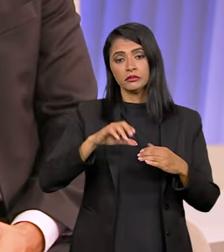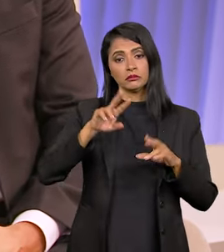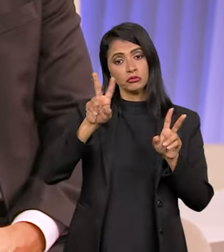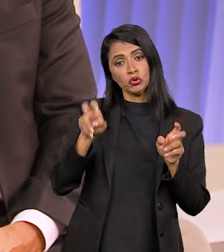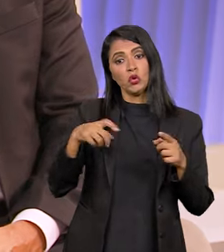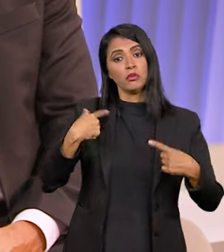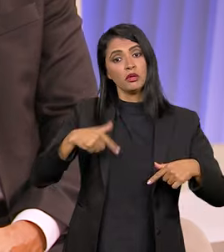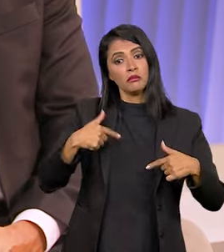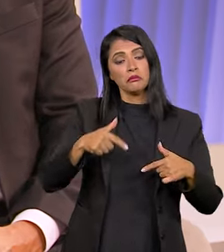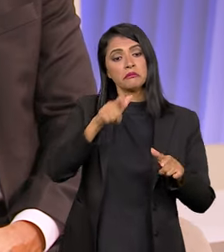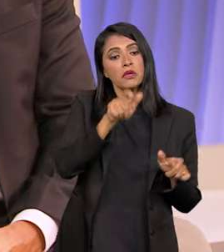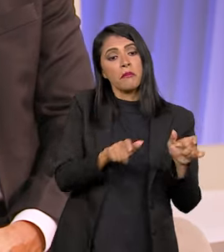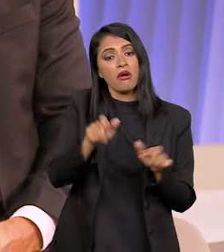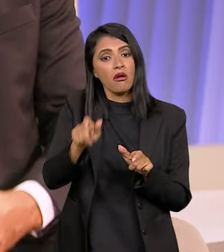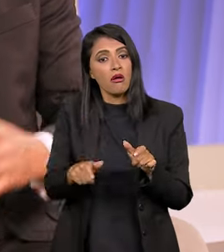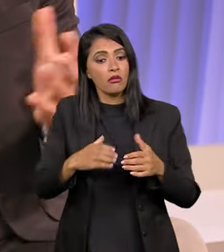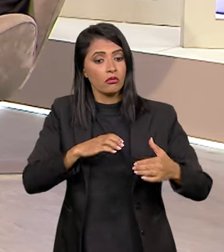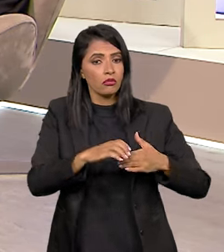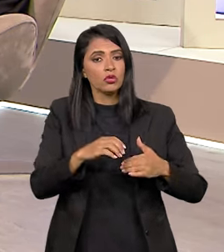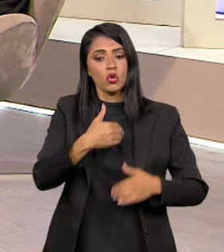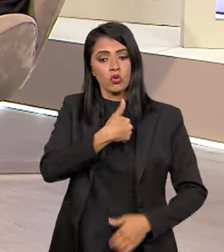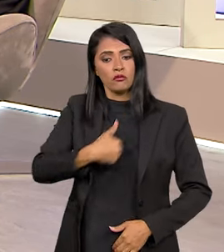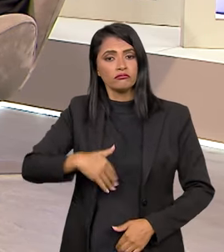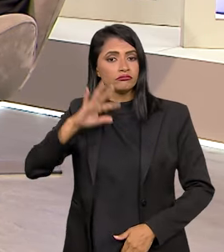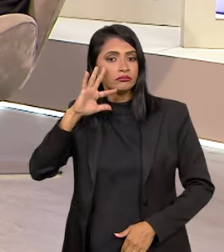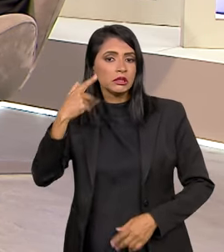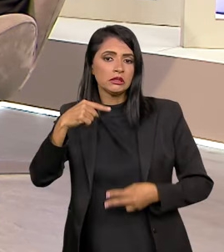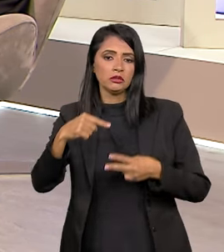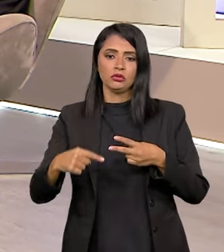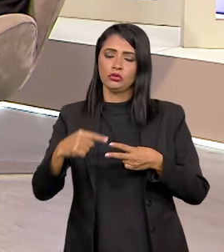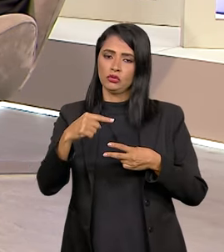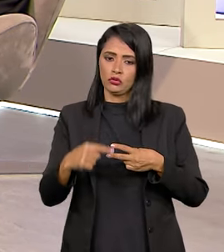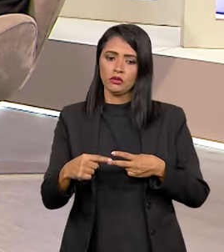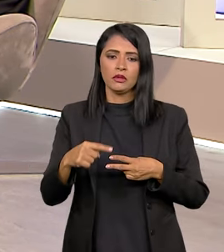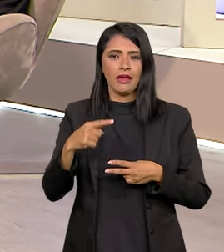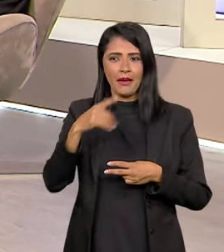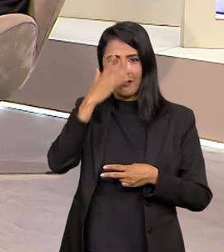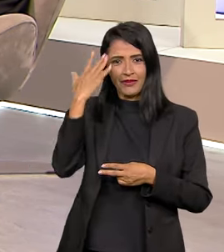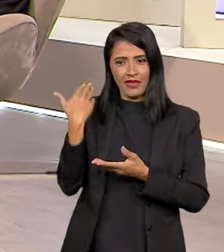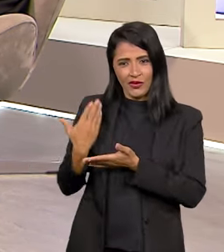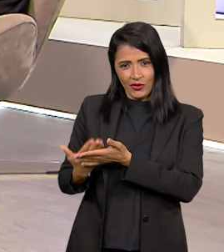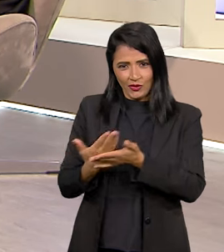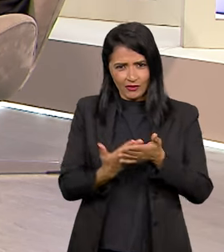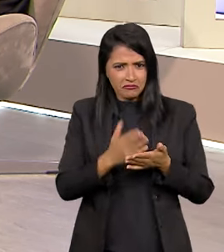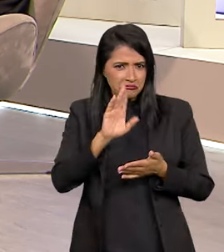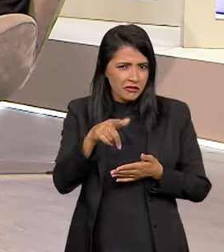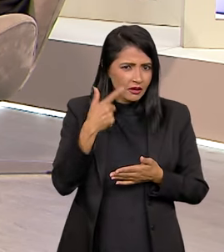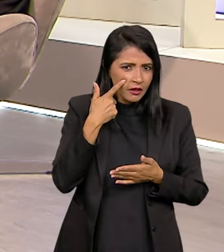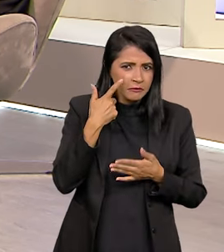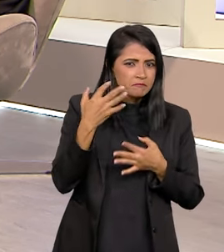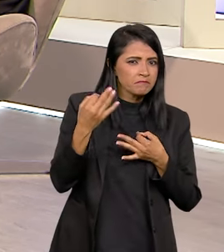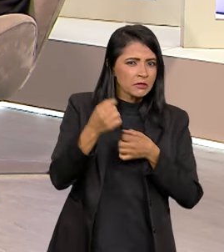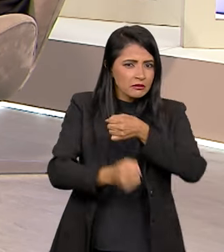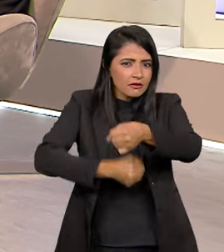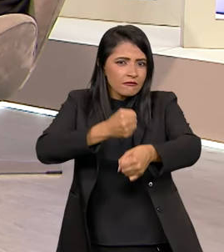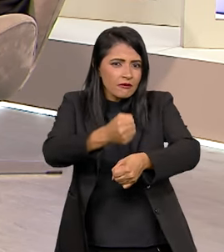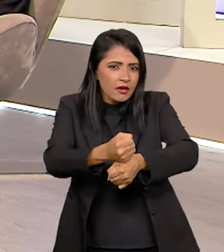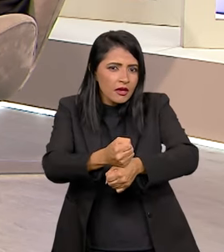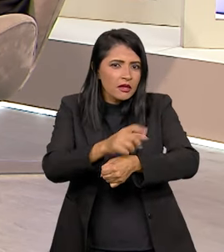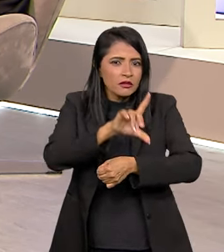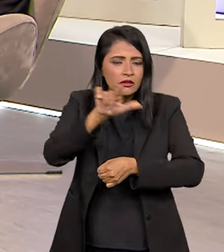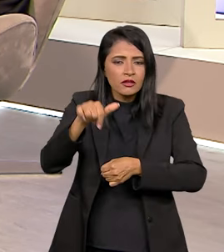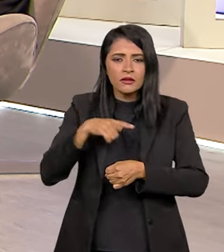vista, para o debate sobre gestão de pessoas, e aí o governo vai decidir sobre esses dois aspectos. Mas quem está estudando aí já tem alguma